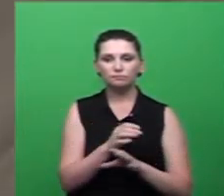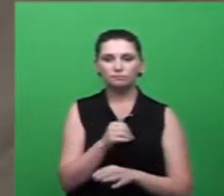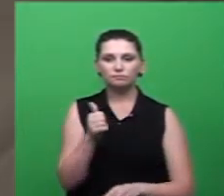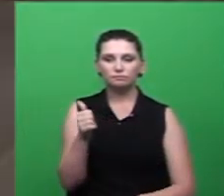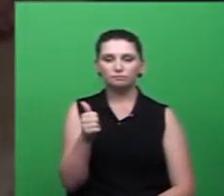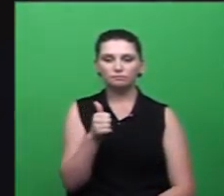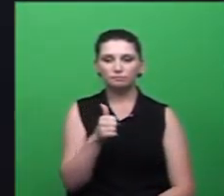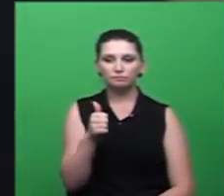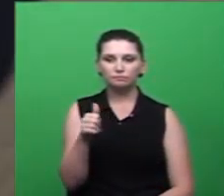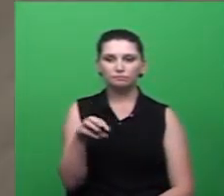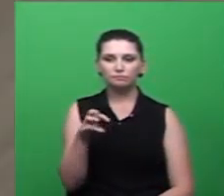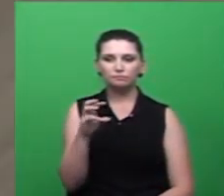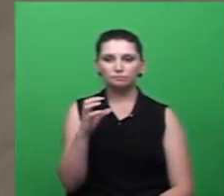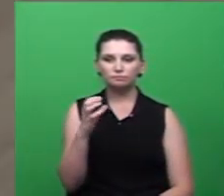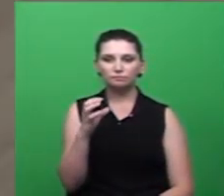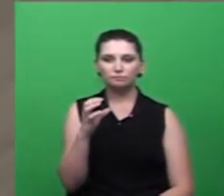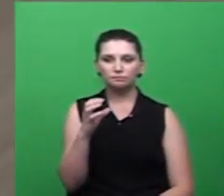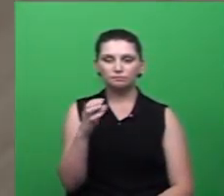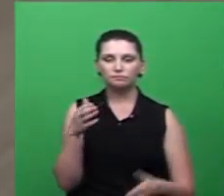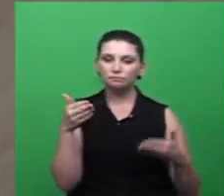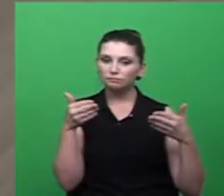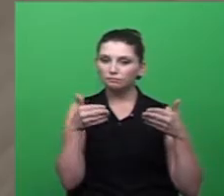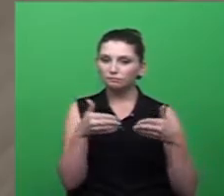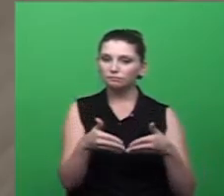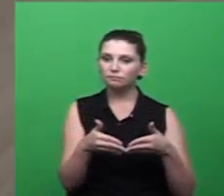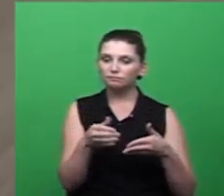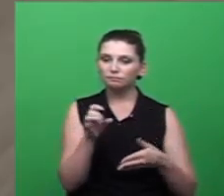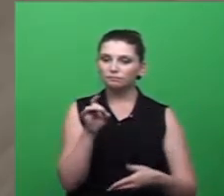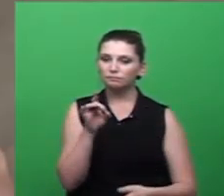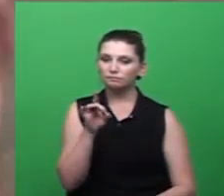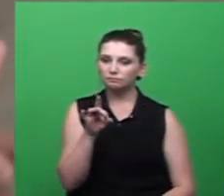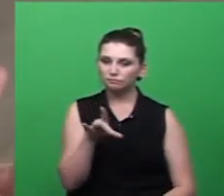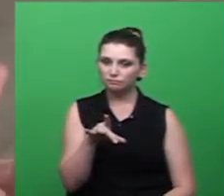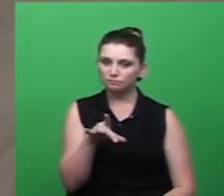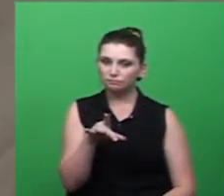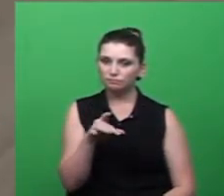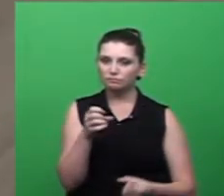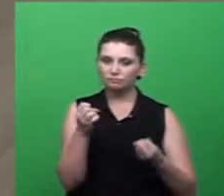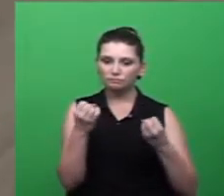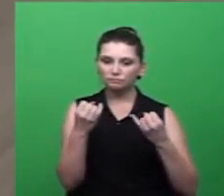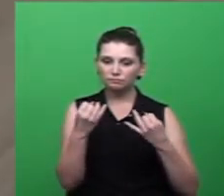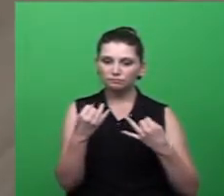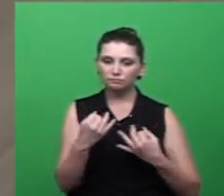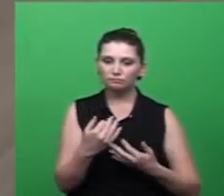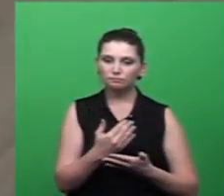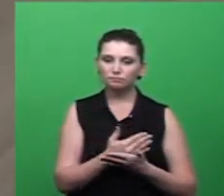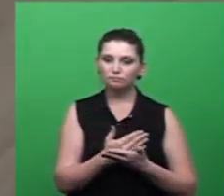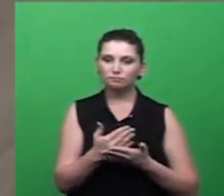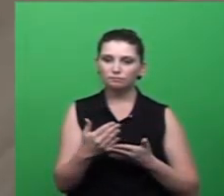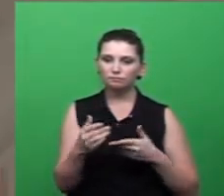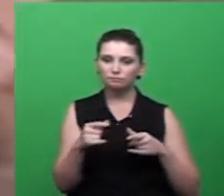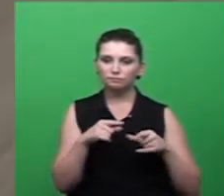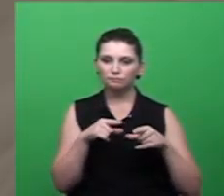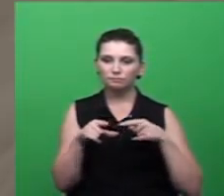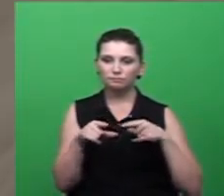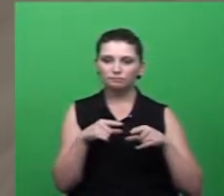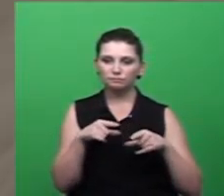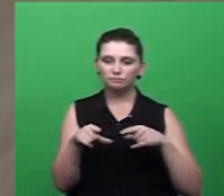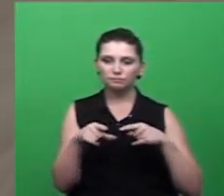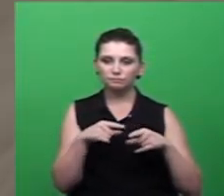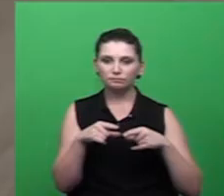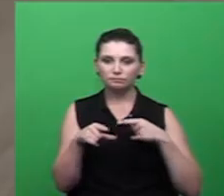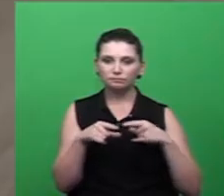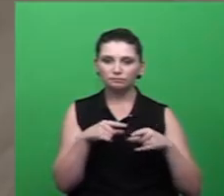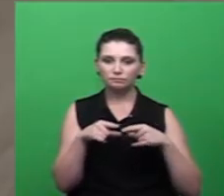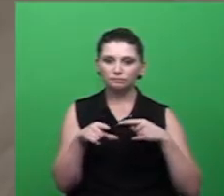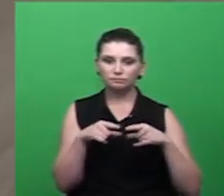Mas, como eu falei, o objetivo da semana foi só abrir os trabalhos desenvolvendo